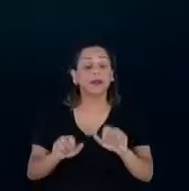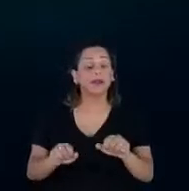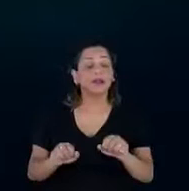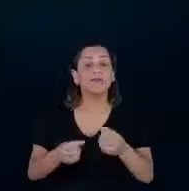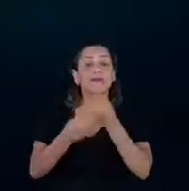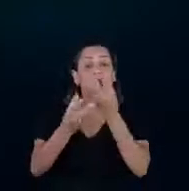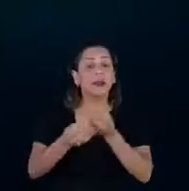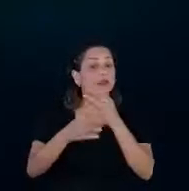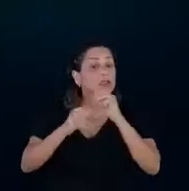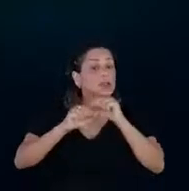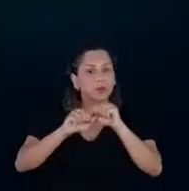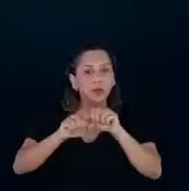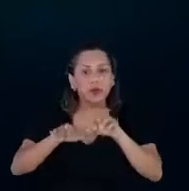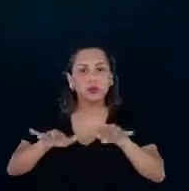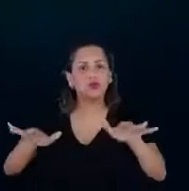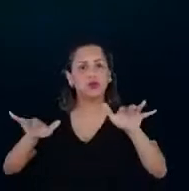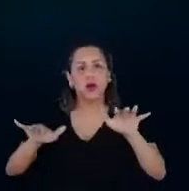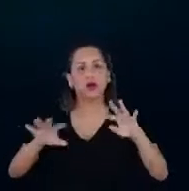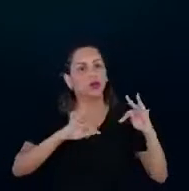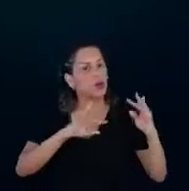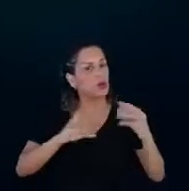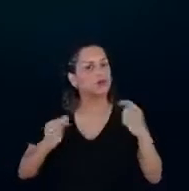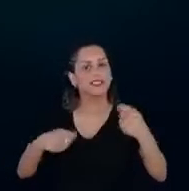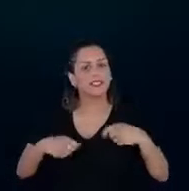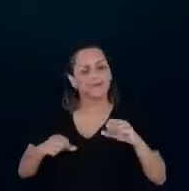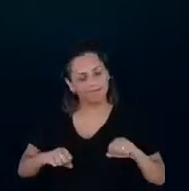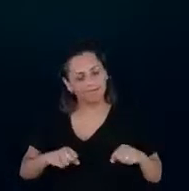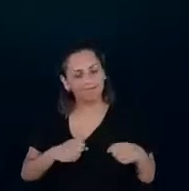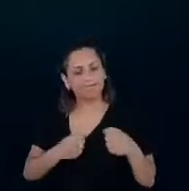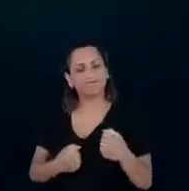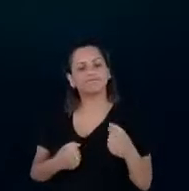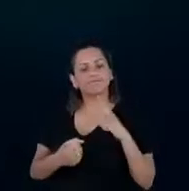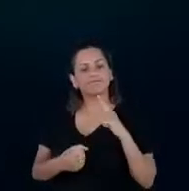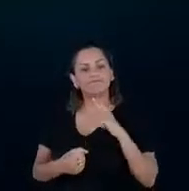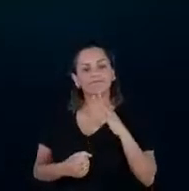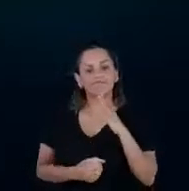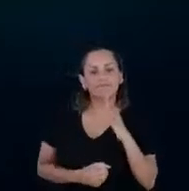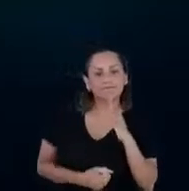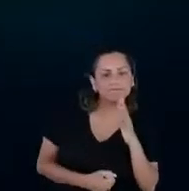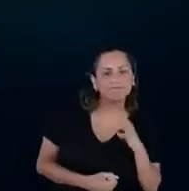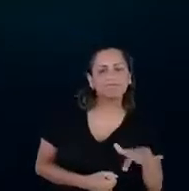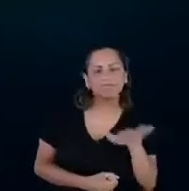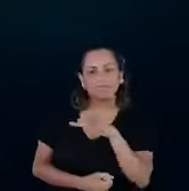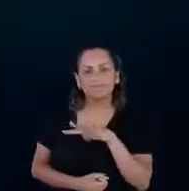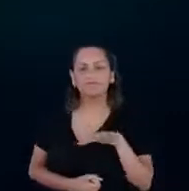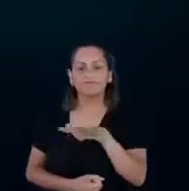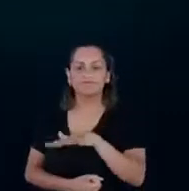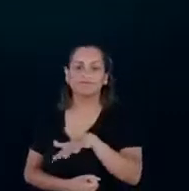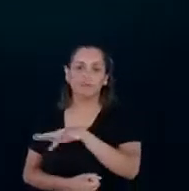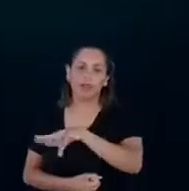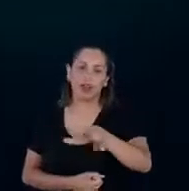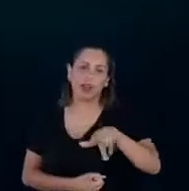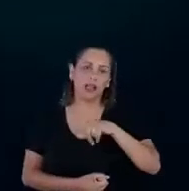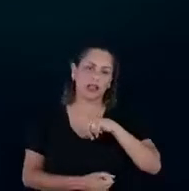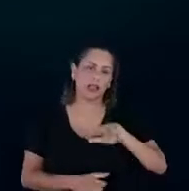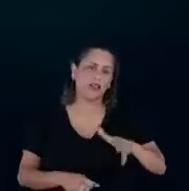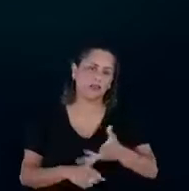todos possam se engajar nas diversas cadeias, em diversos setores onde a eficiência energética atua.